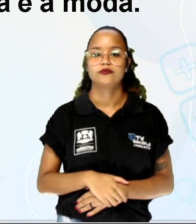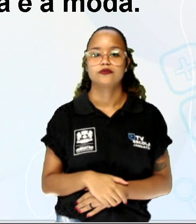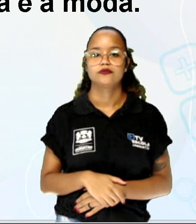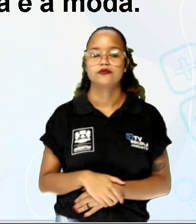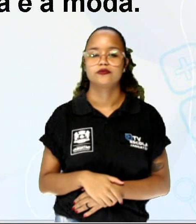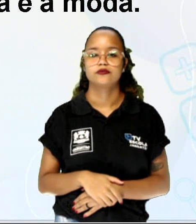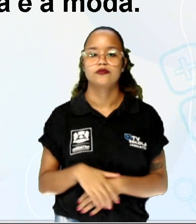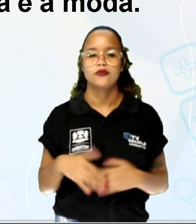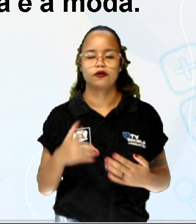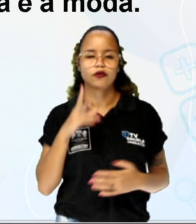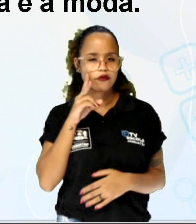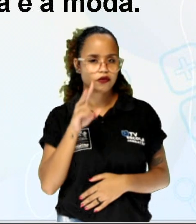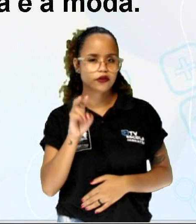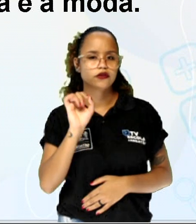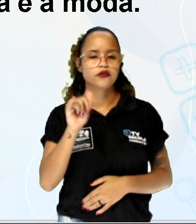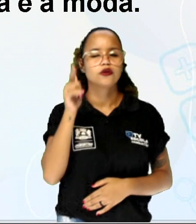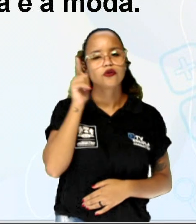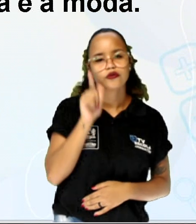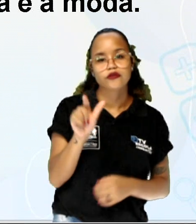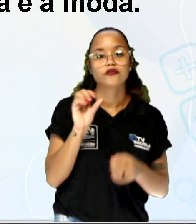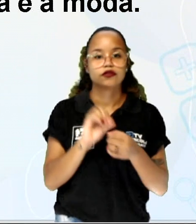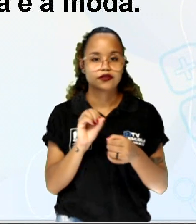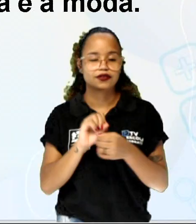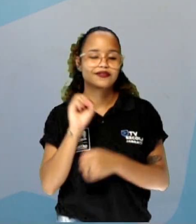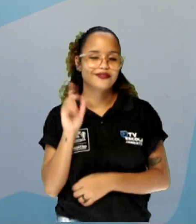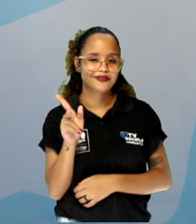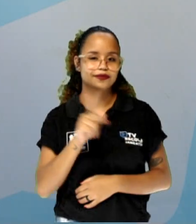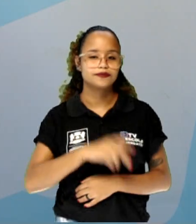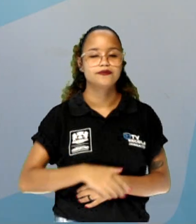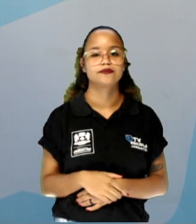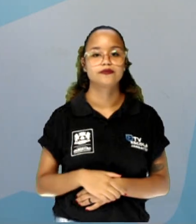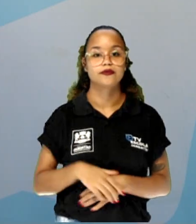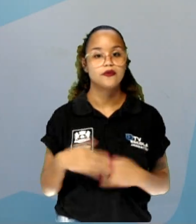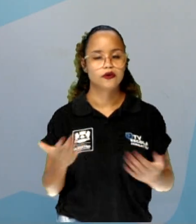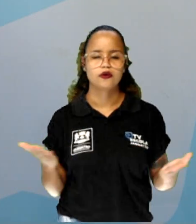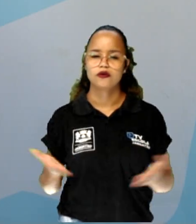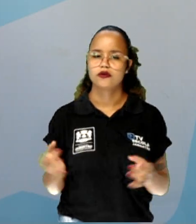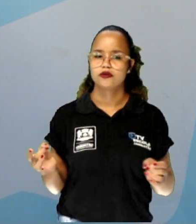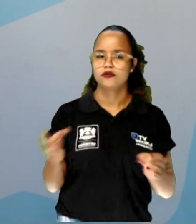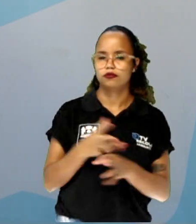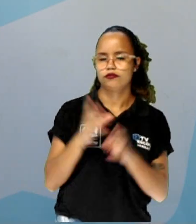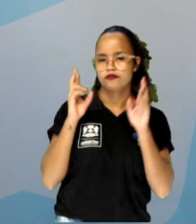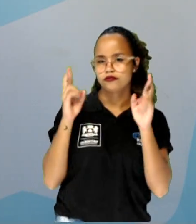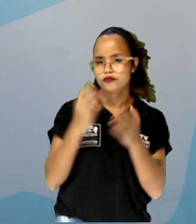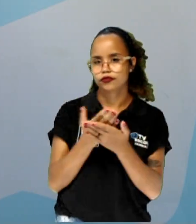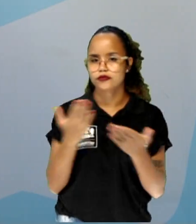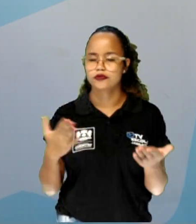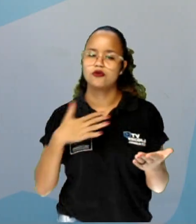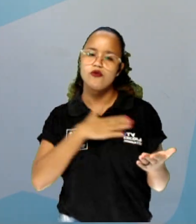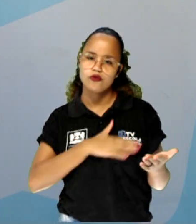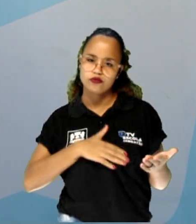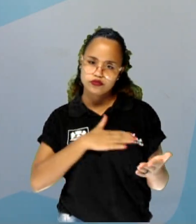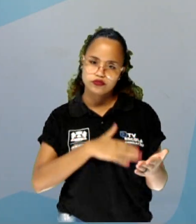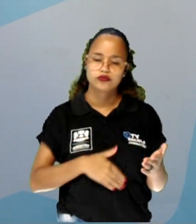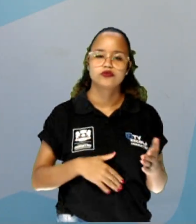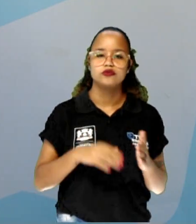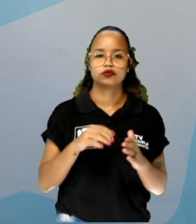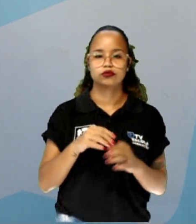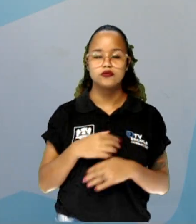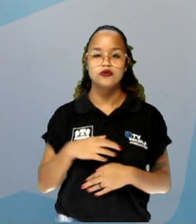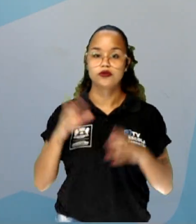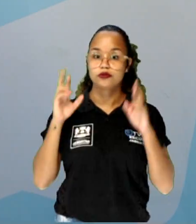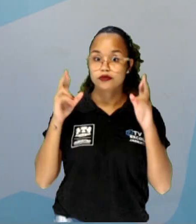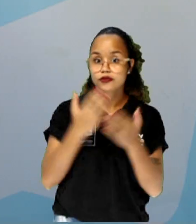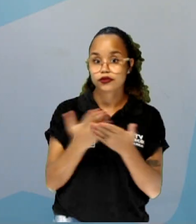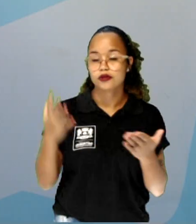verificar se você conseguiu fazer ou não. Ok, minha gente? E a gente vai ficando por aqui. Espero que você tenha gostado desse assunto. Espero que você tenha